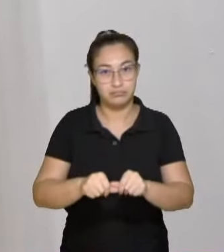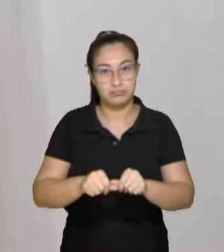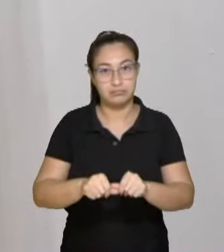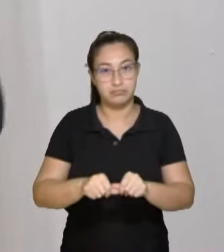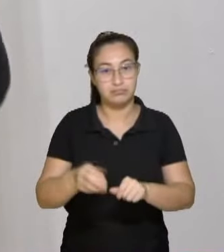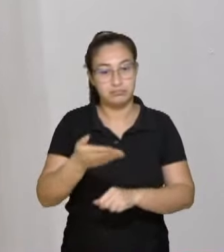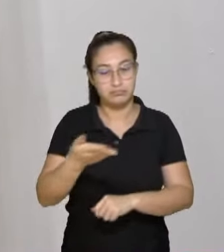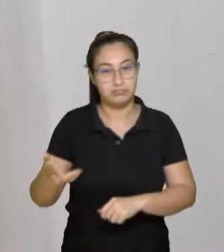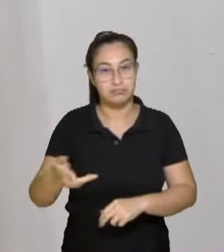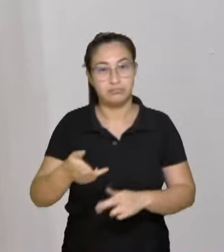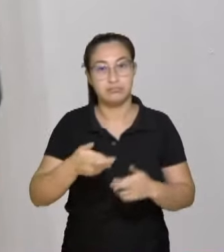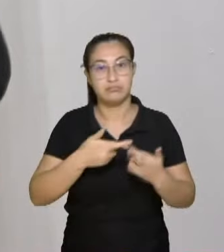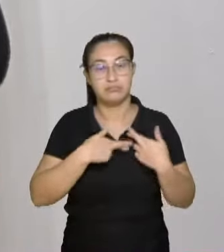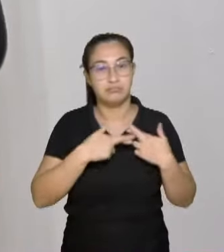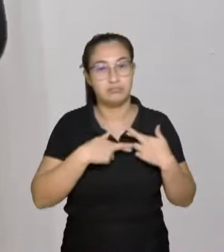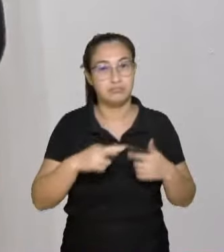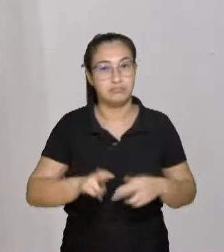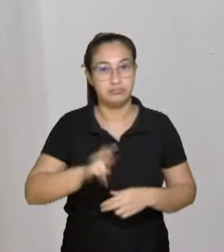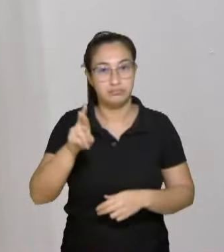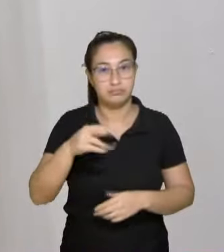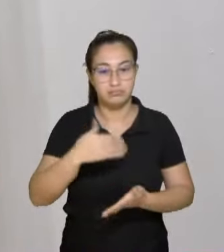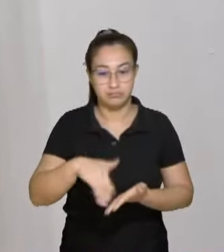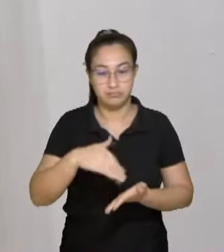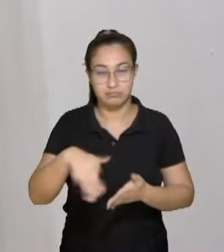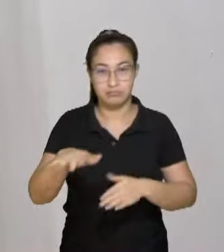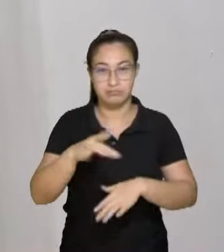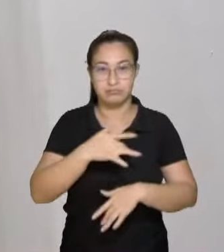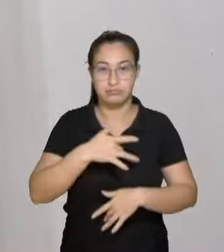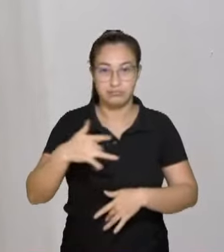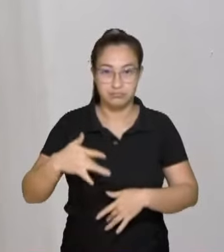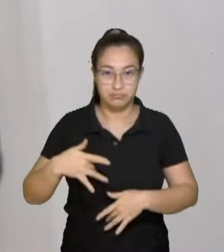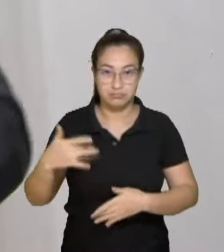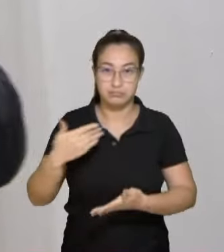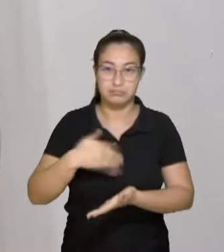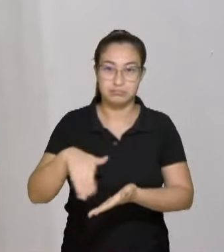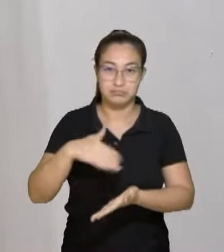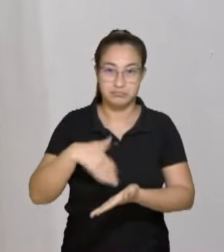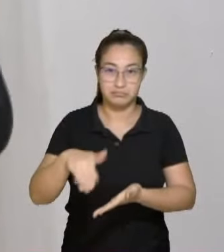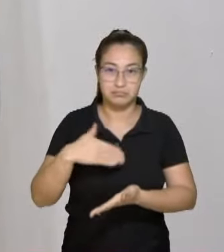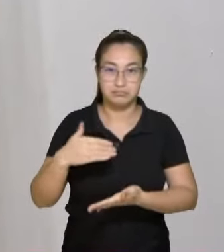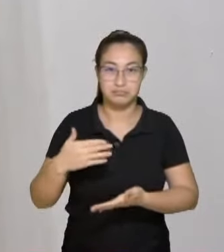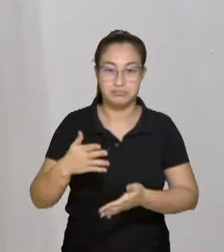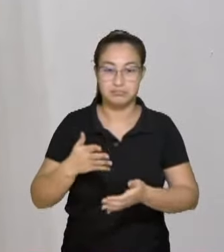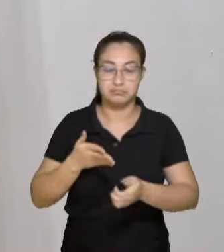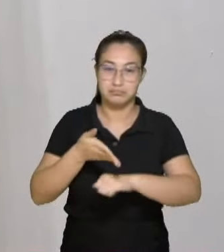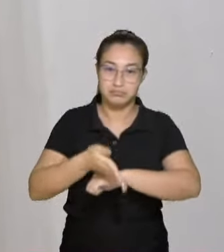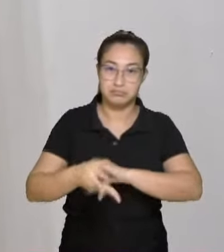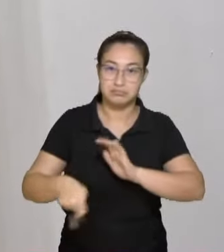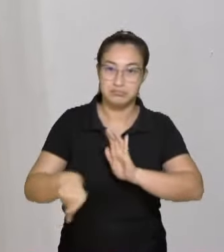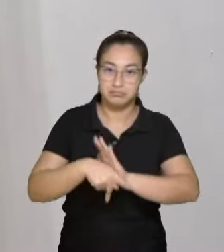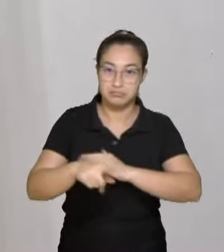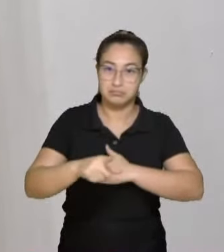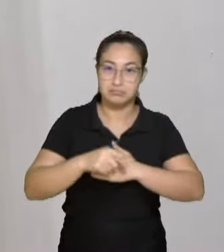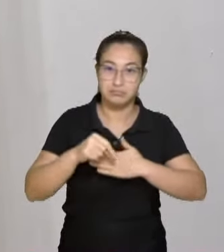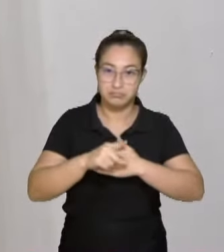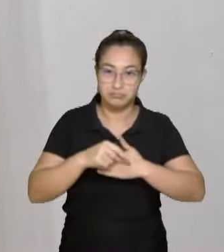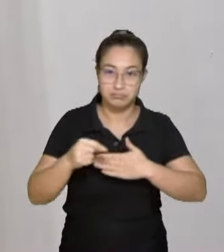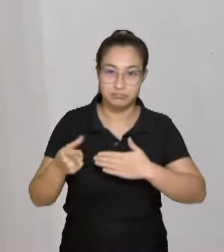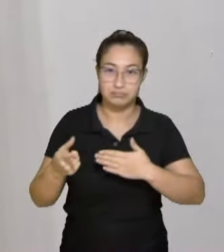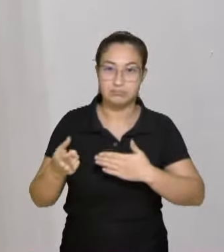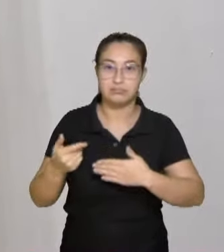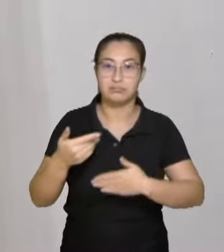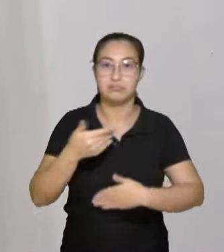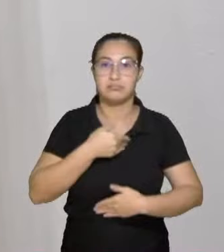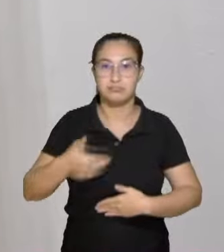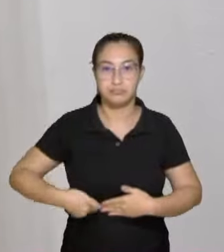responsáveis, como secretário da Saúde, secretarias que se envolvem com isso, Casa Civil, governador do